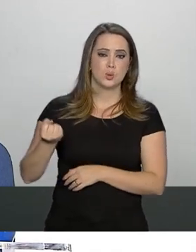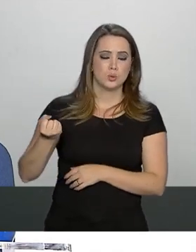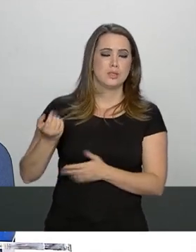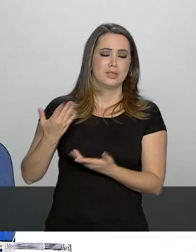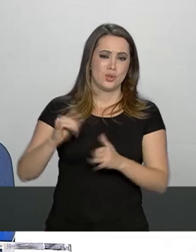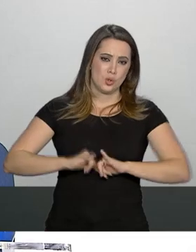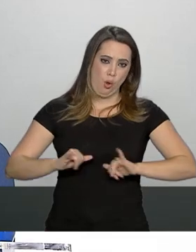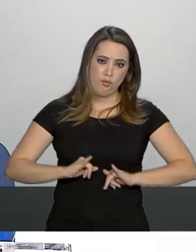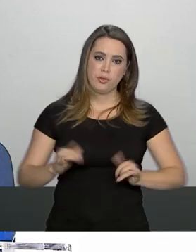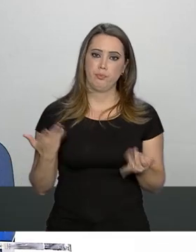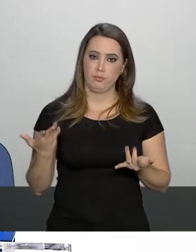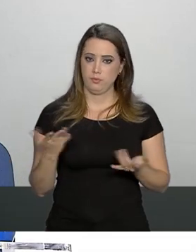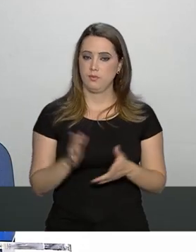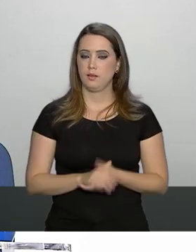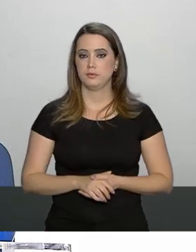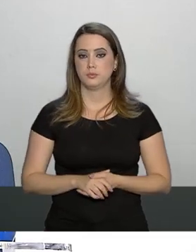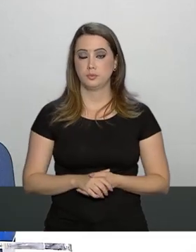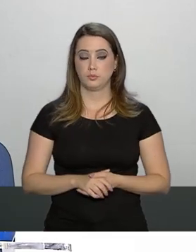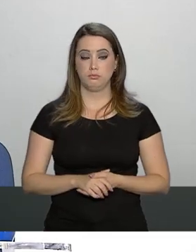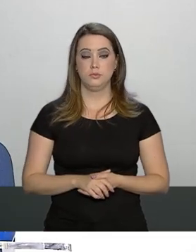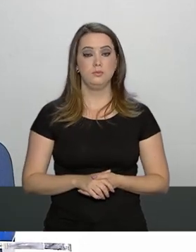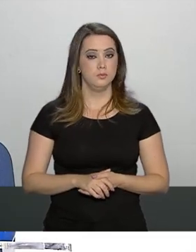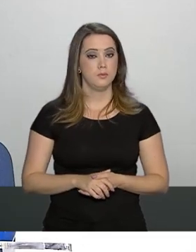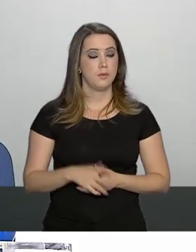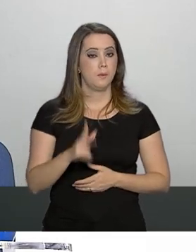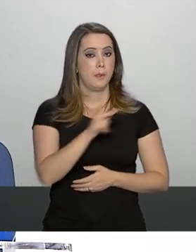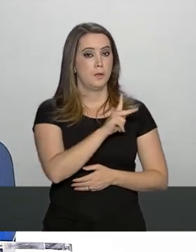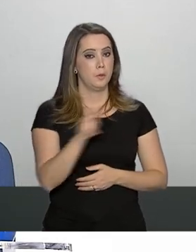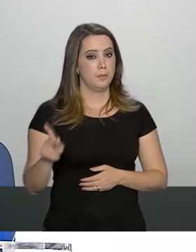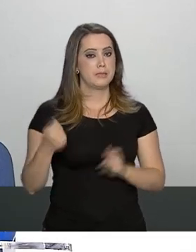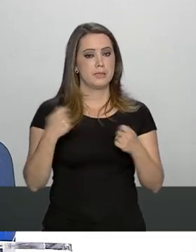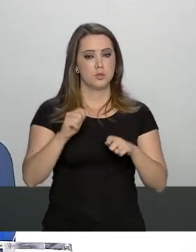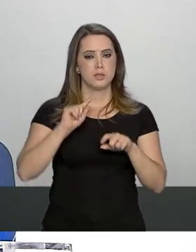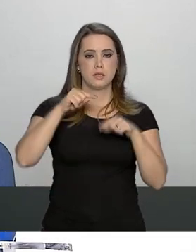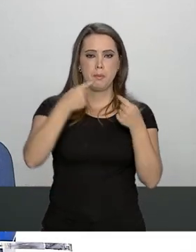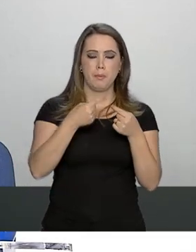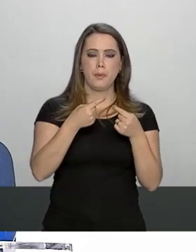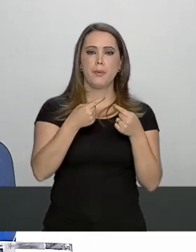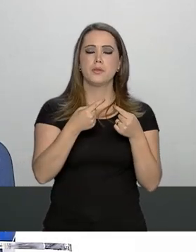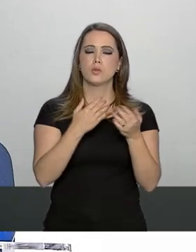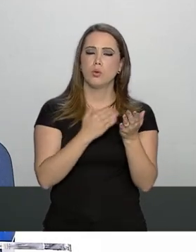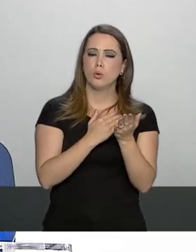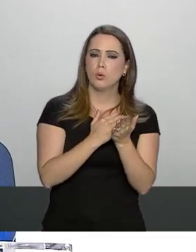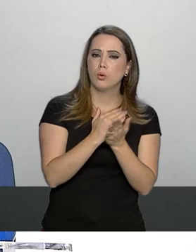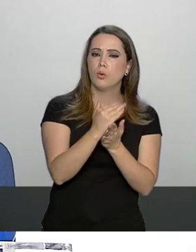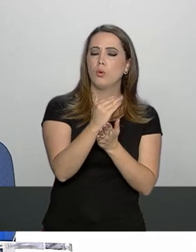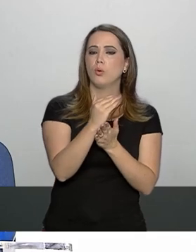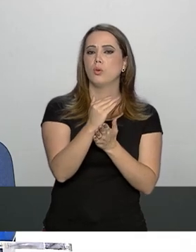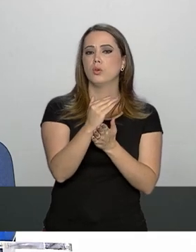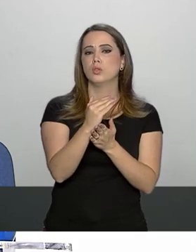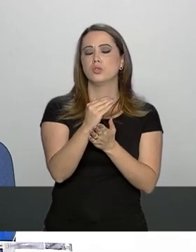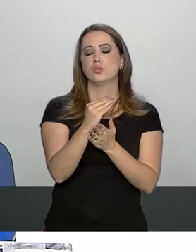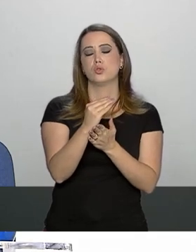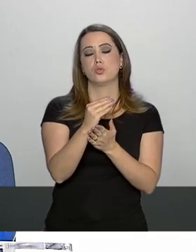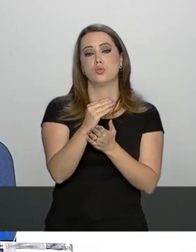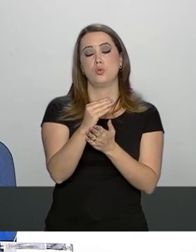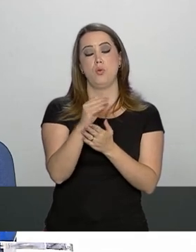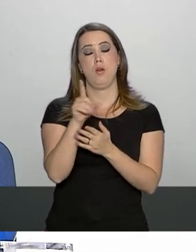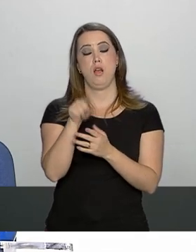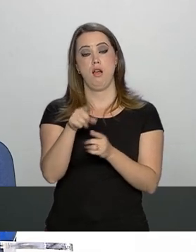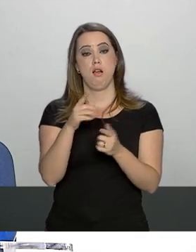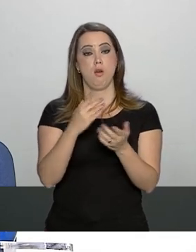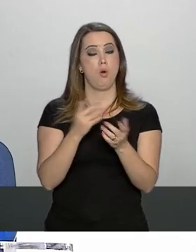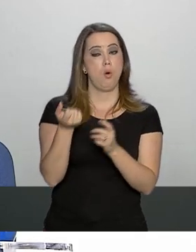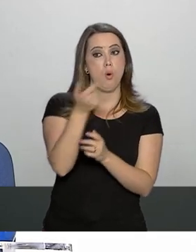certo ele vai ter que repousar depois da alta a ideia é que ele seja que ele saia daqui pronto para